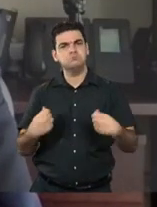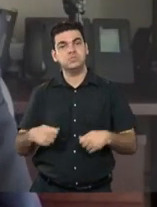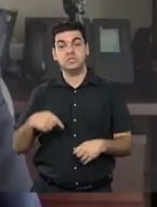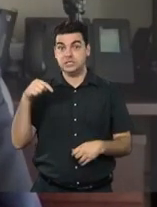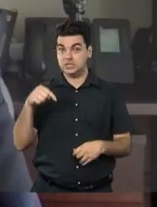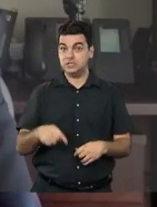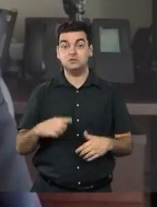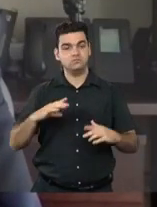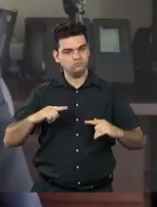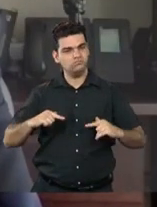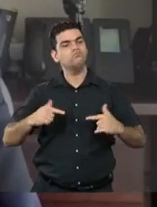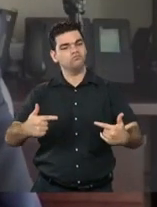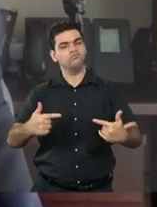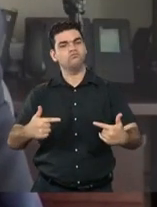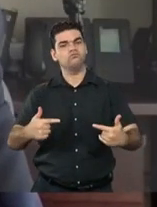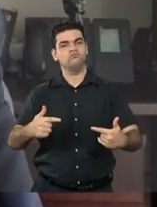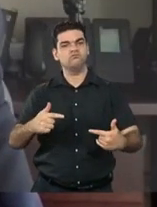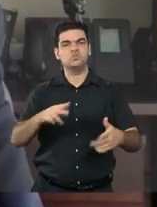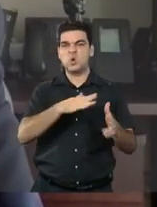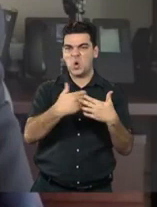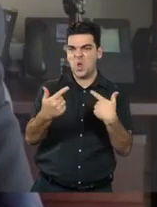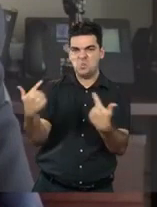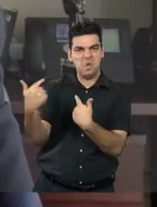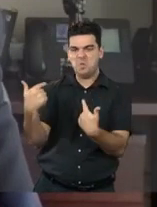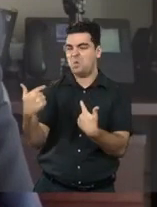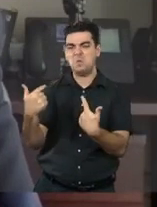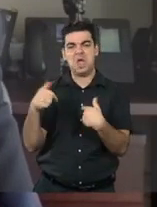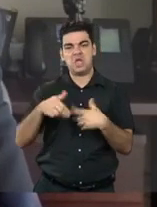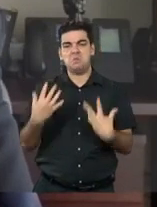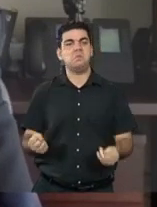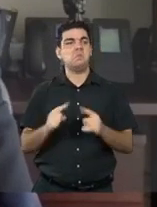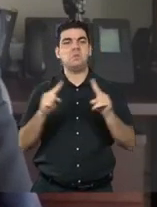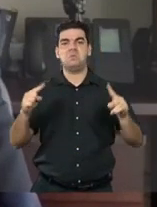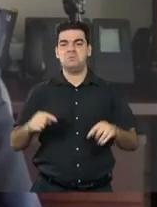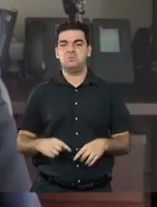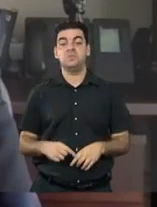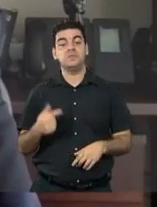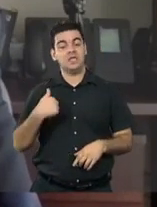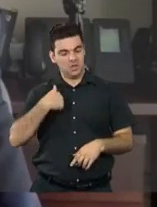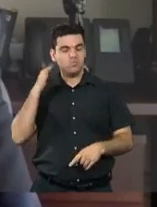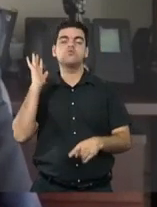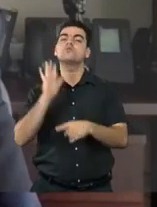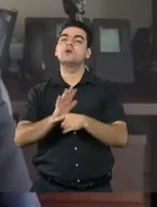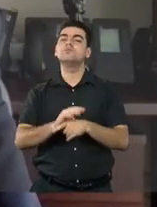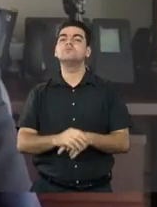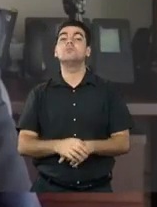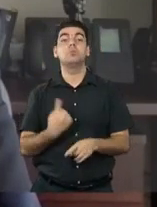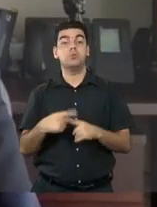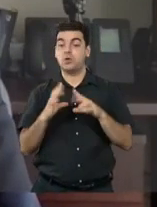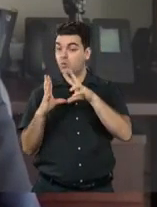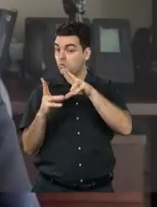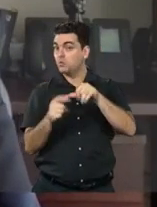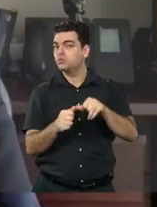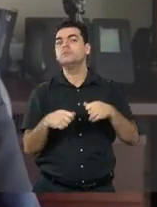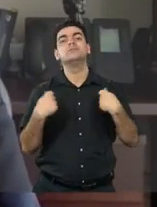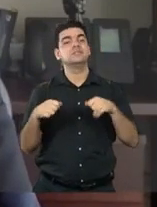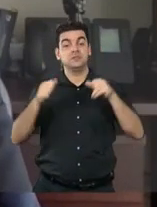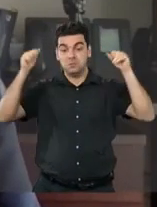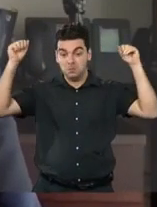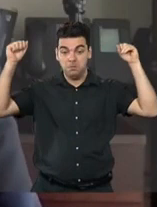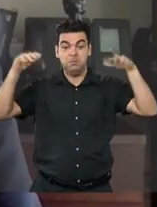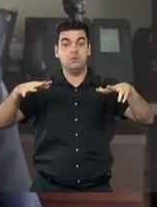essa onda de obscurantismo acendendo luzes onde pudermos. O mundo precisa de um choque de